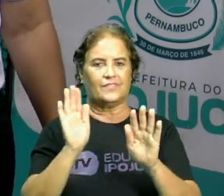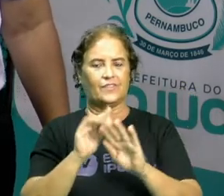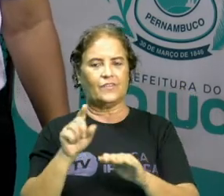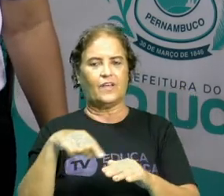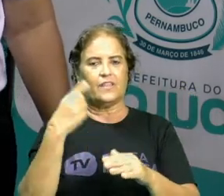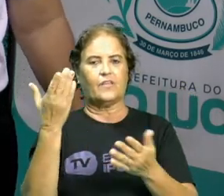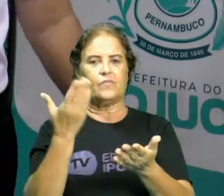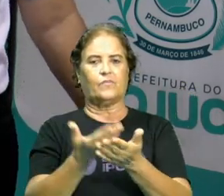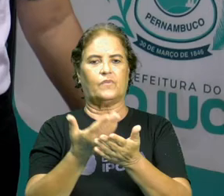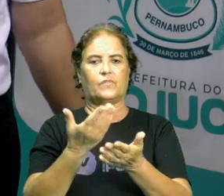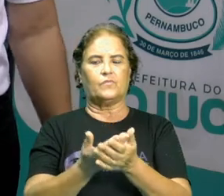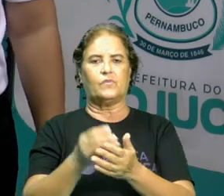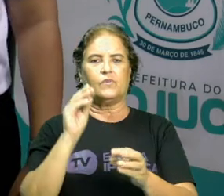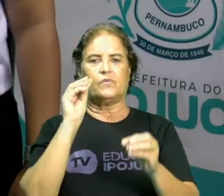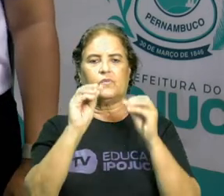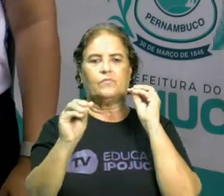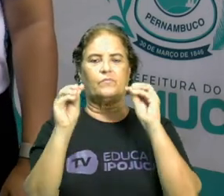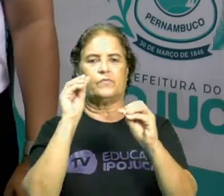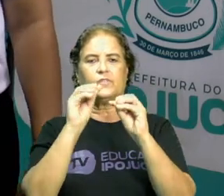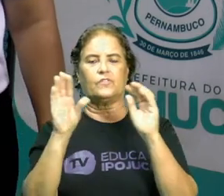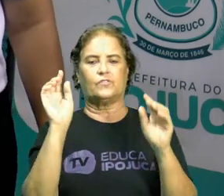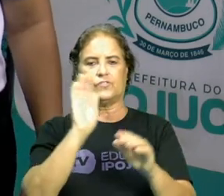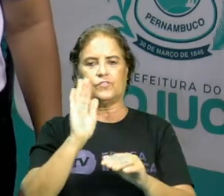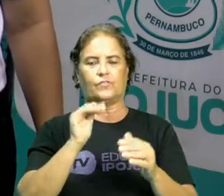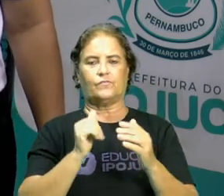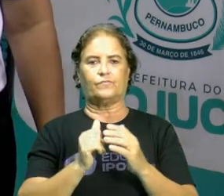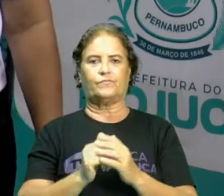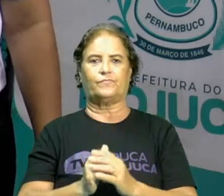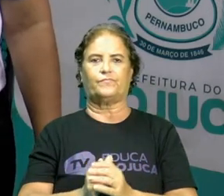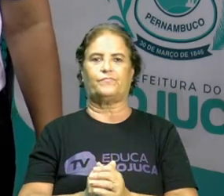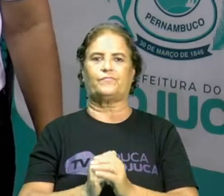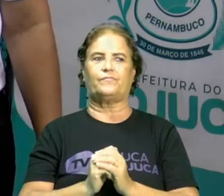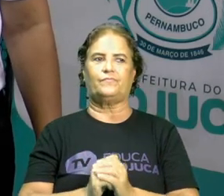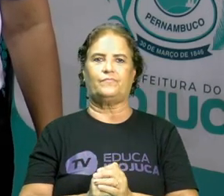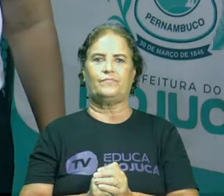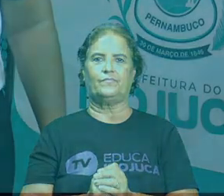próxima aula. Beijo no coração de vocês. Tchau!